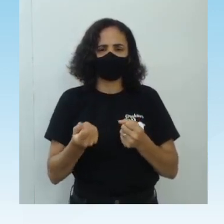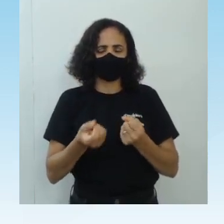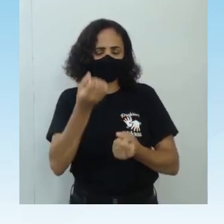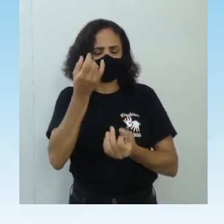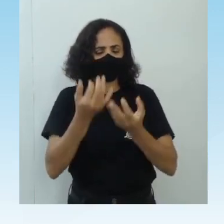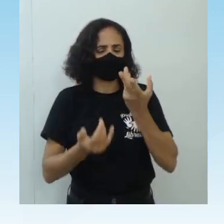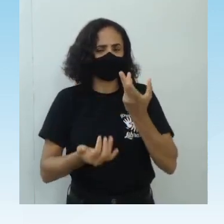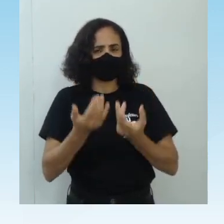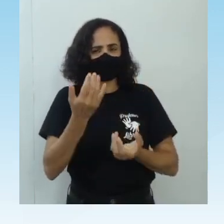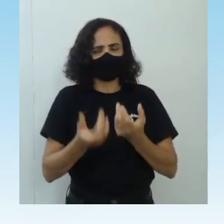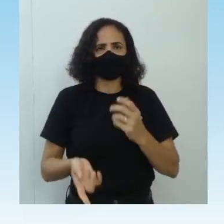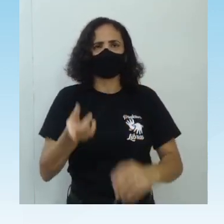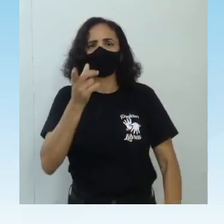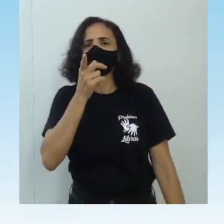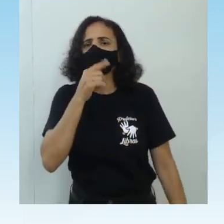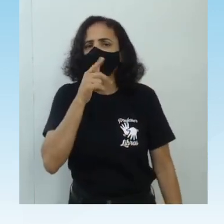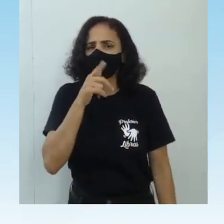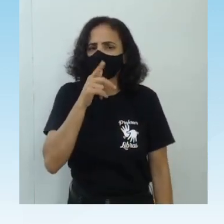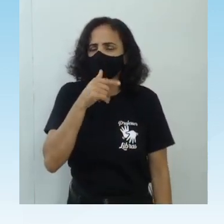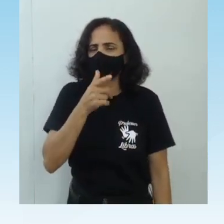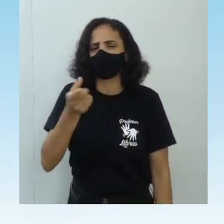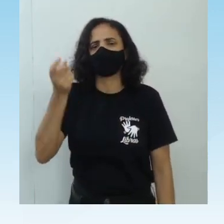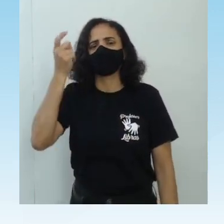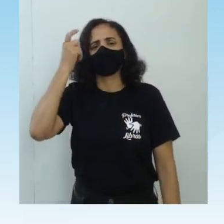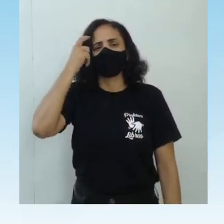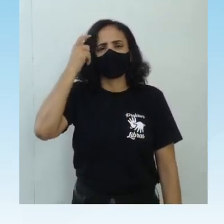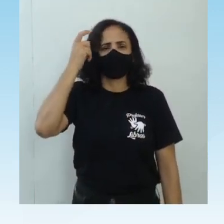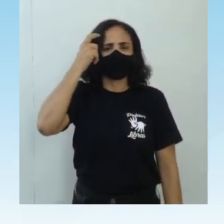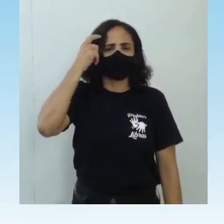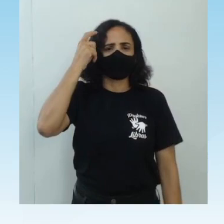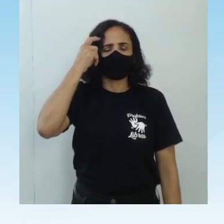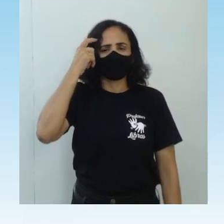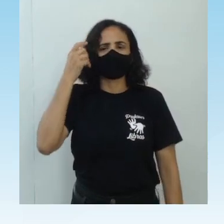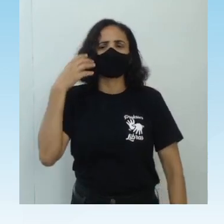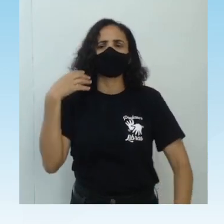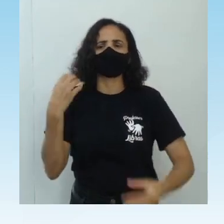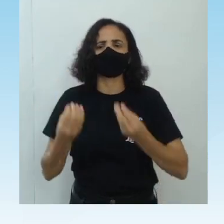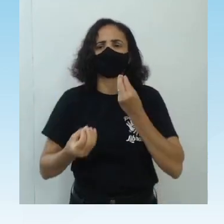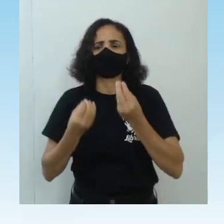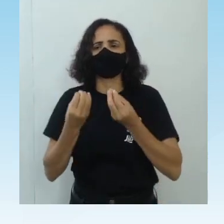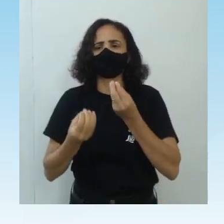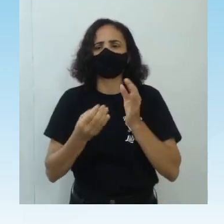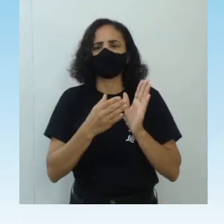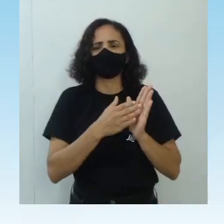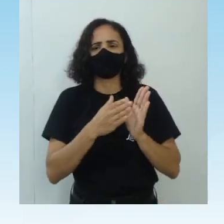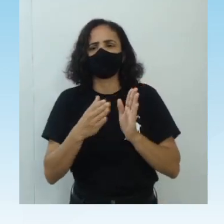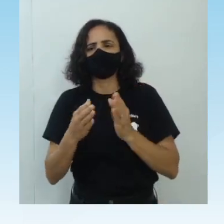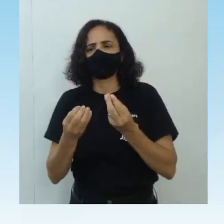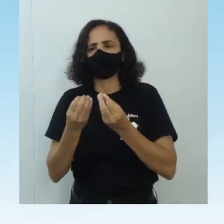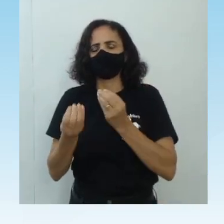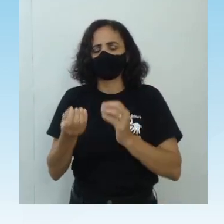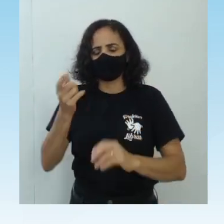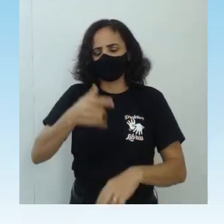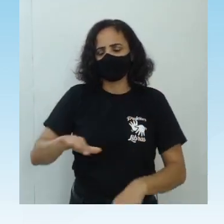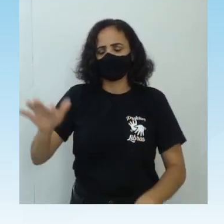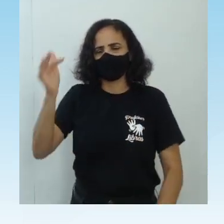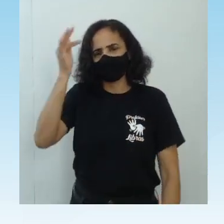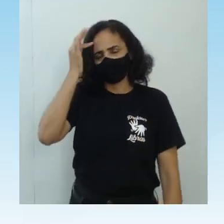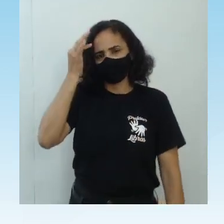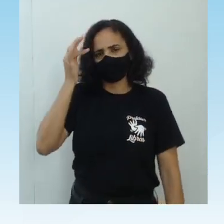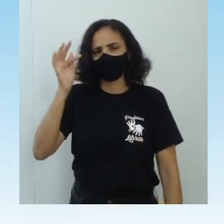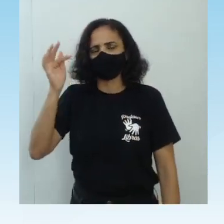fogo, da água, etc. Esse pensamento fica tão forte que o próprio Nietzsche, já no conceito da